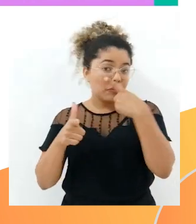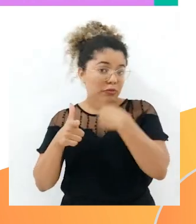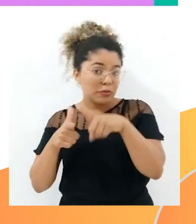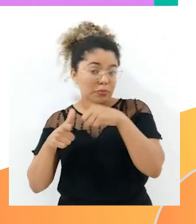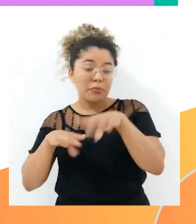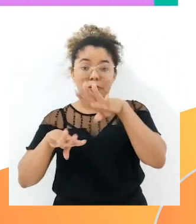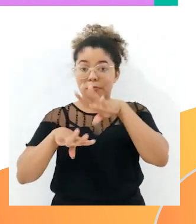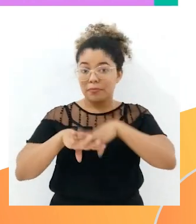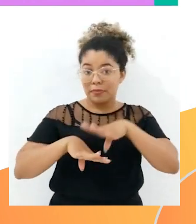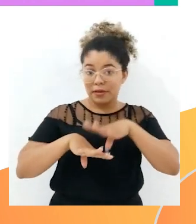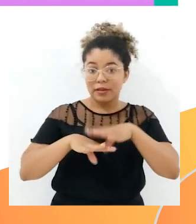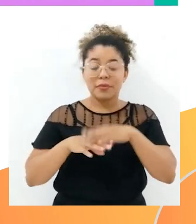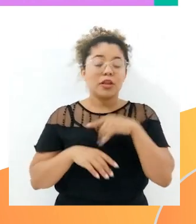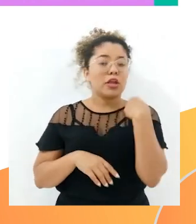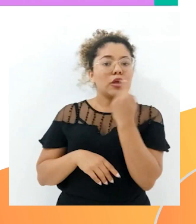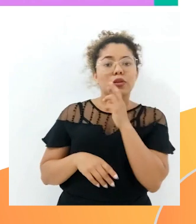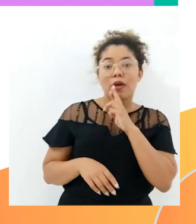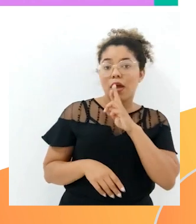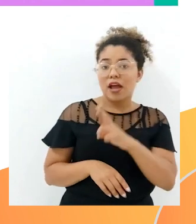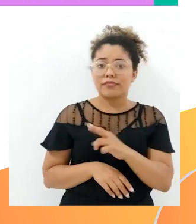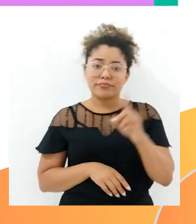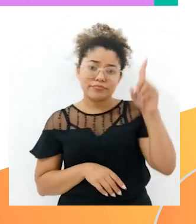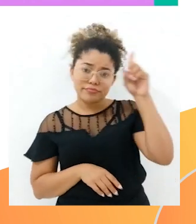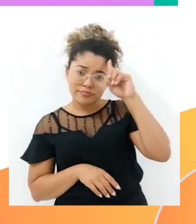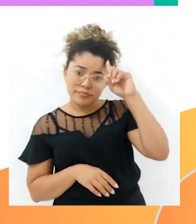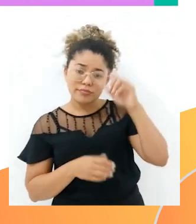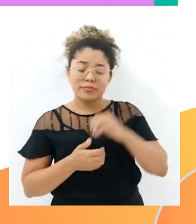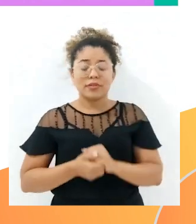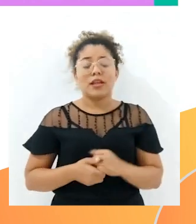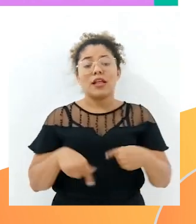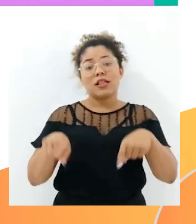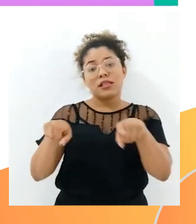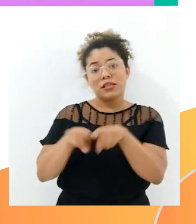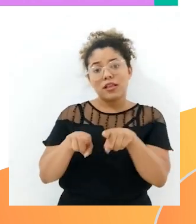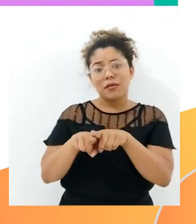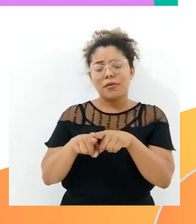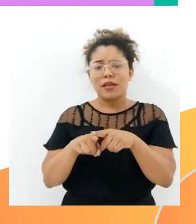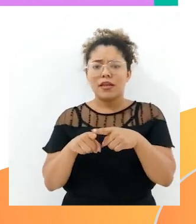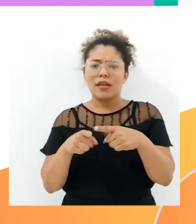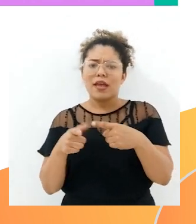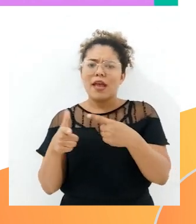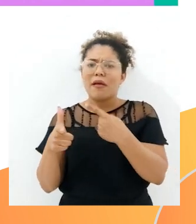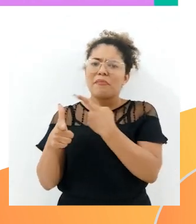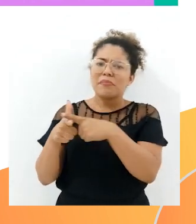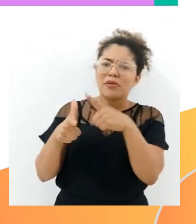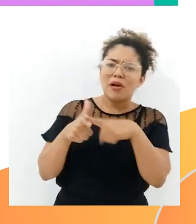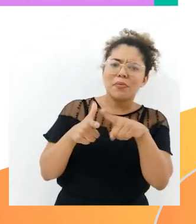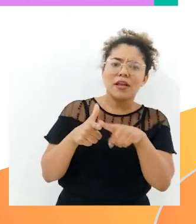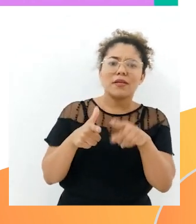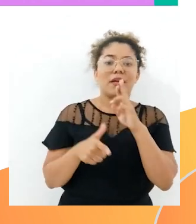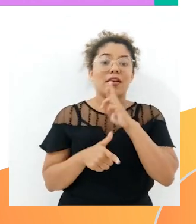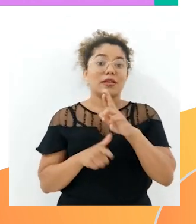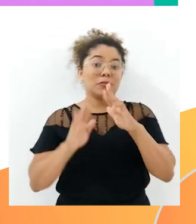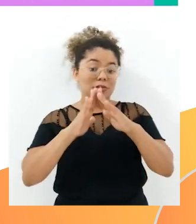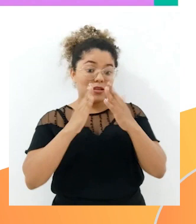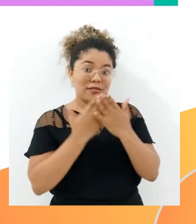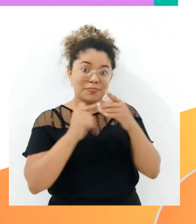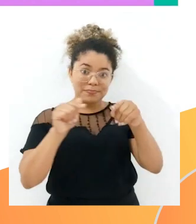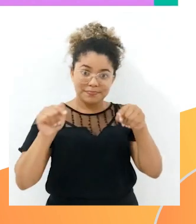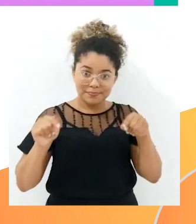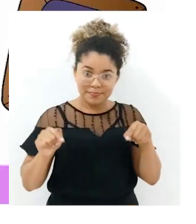que nós resolvemos no nosso cotidiano e também aqueles problemas que nós resolvemos na escola,